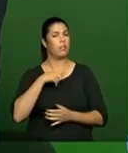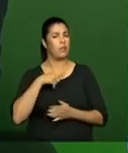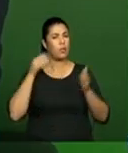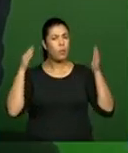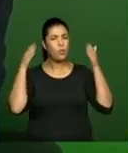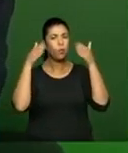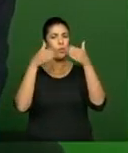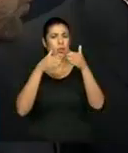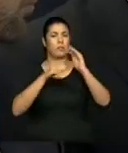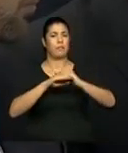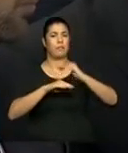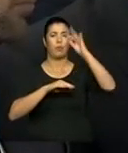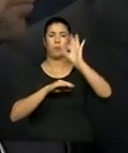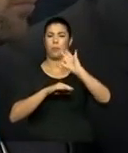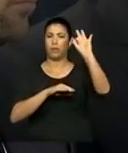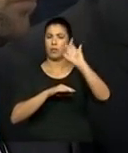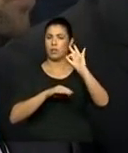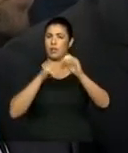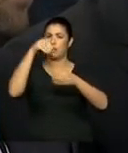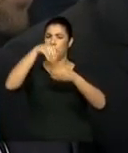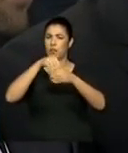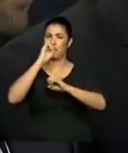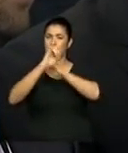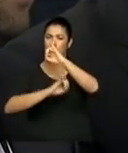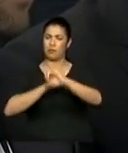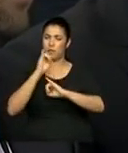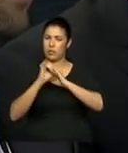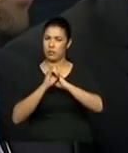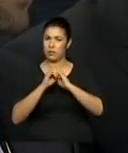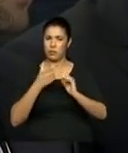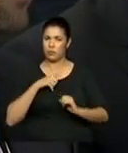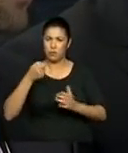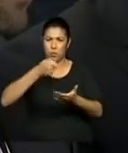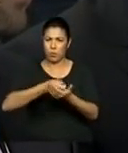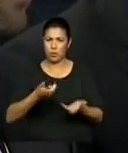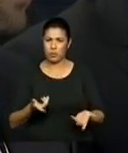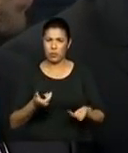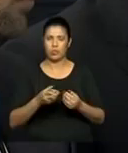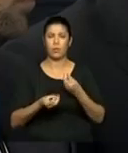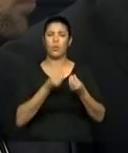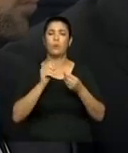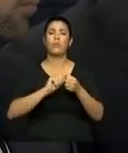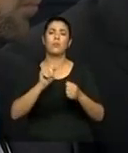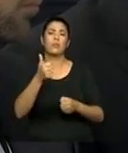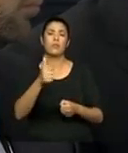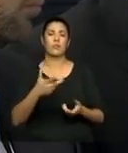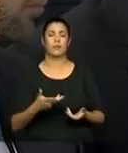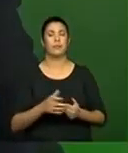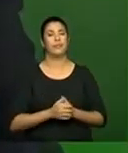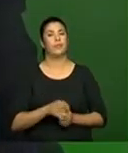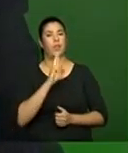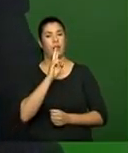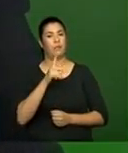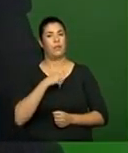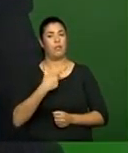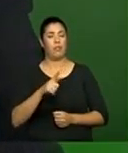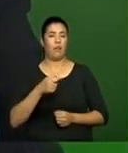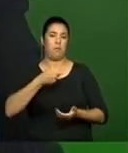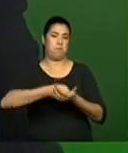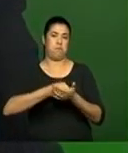concentração maior em questão na internet ou não obrigatória, por conta dessa avaliação? Não necessariamente, Tânia.